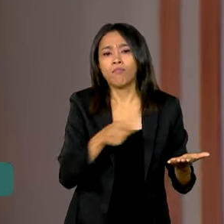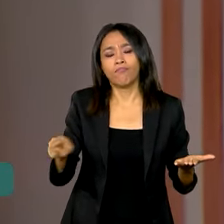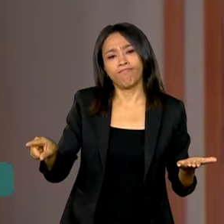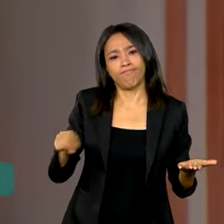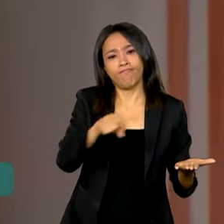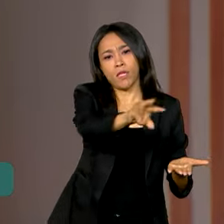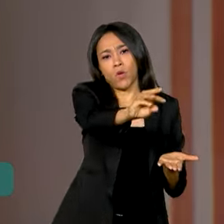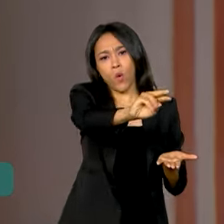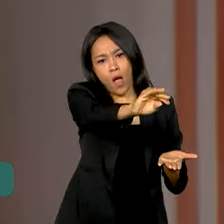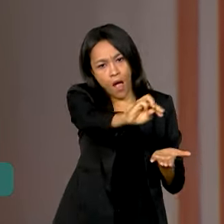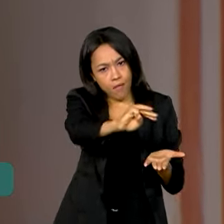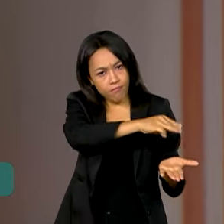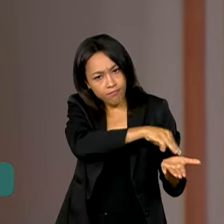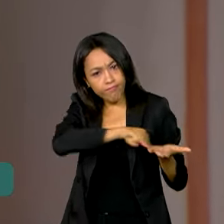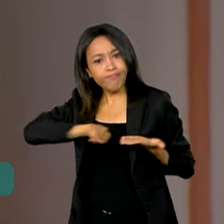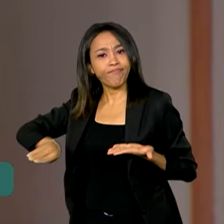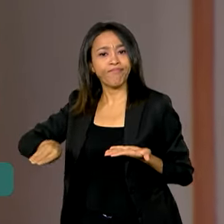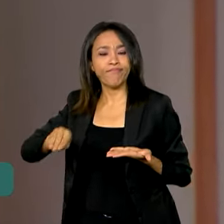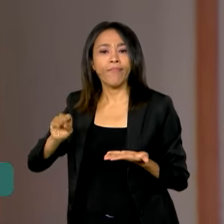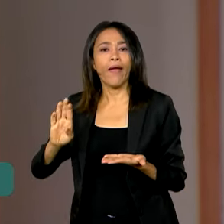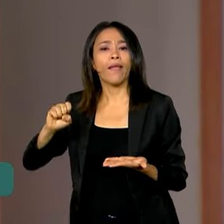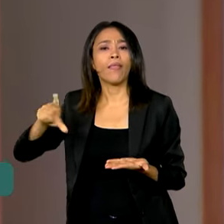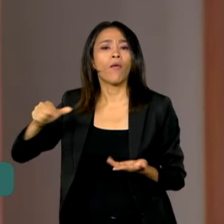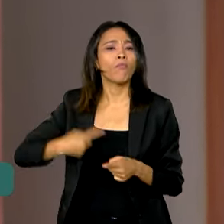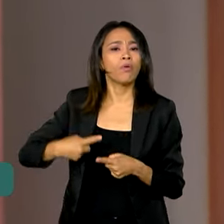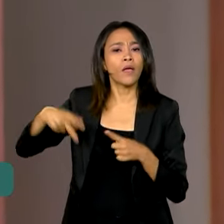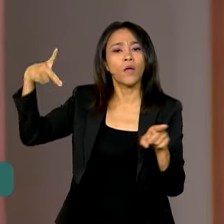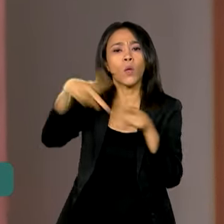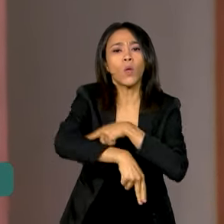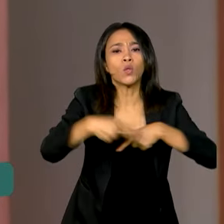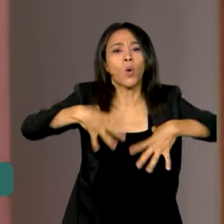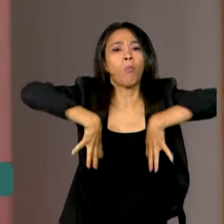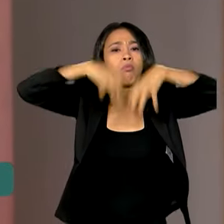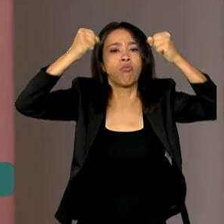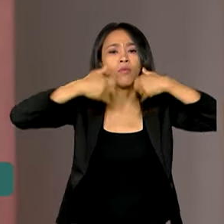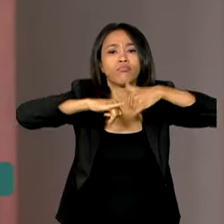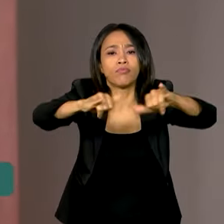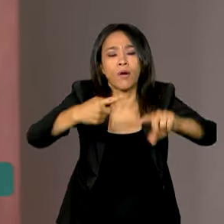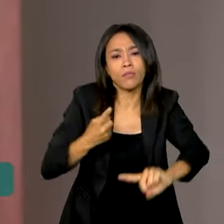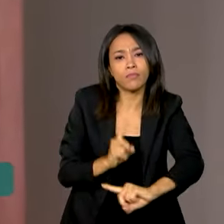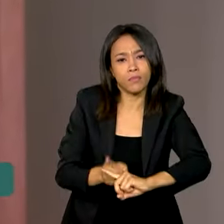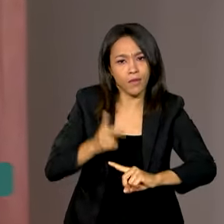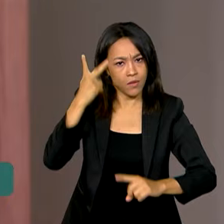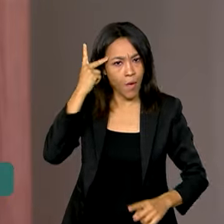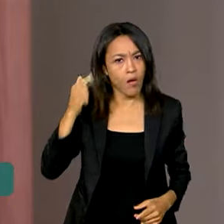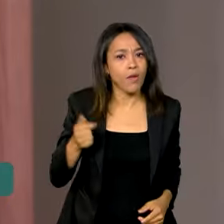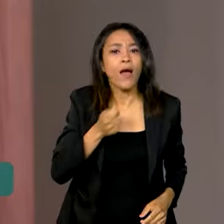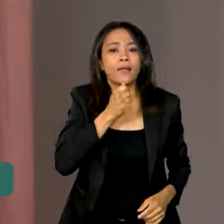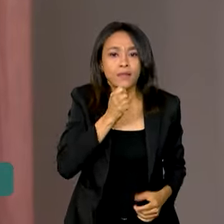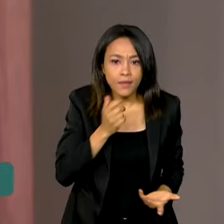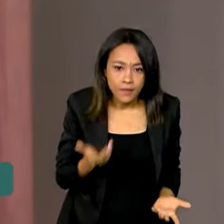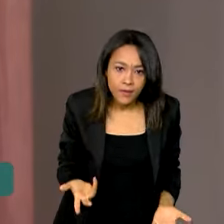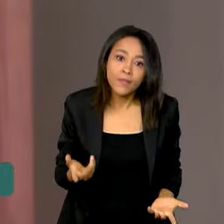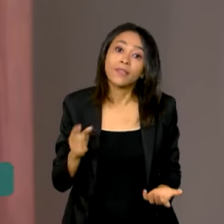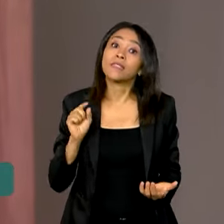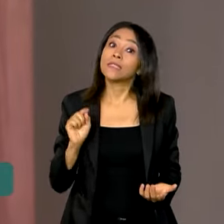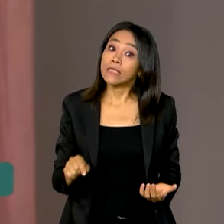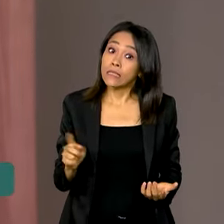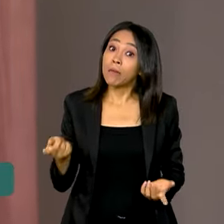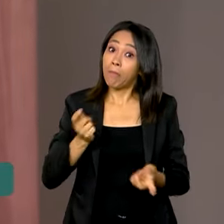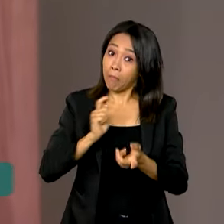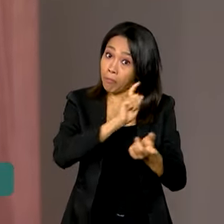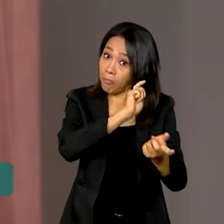exigindo esclarecimentos sobre a interrupção do fornecimento de energia elétrica em São Paulo, sobre a condução dos